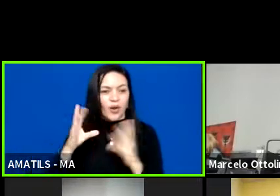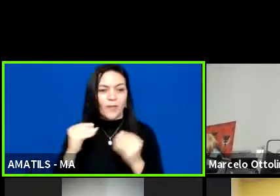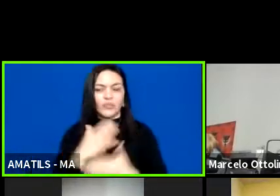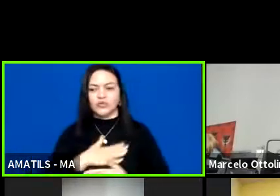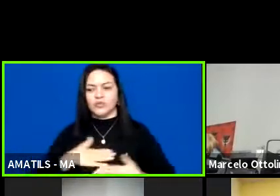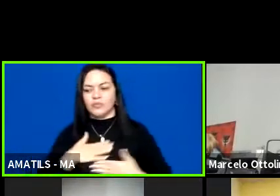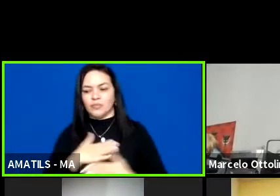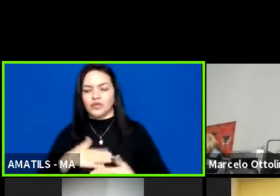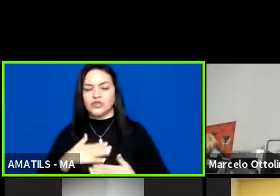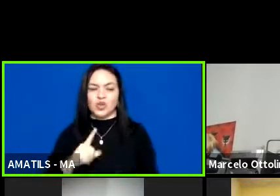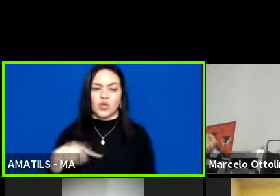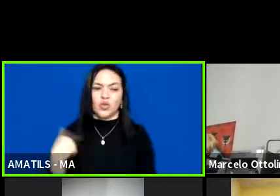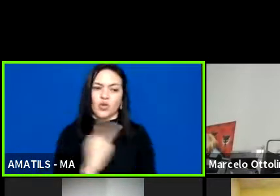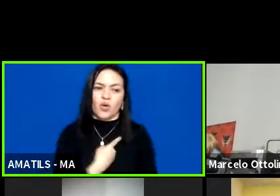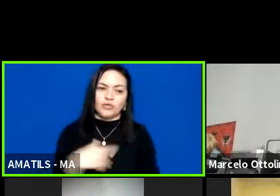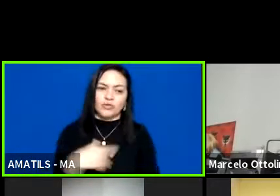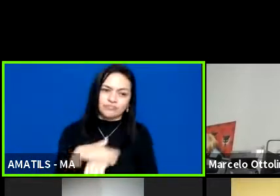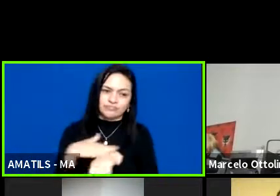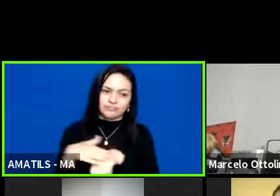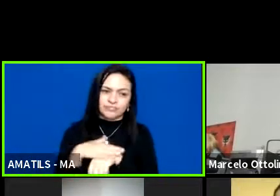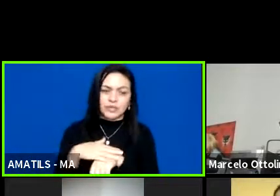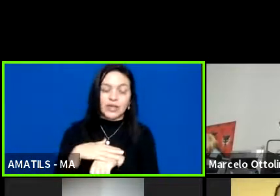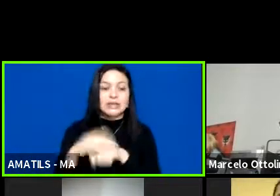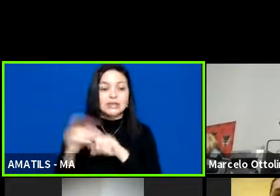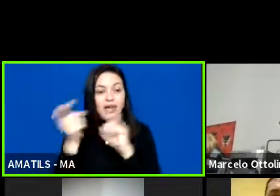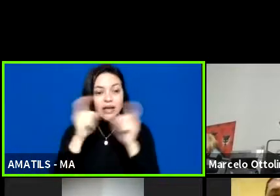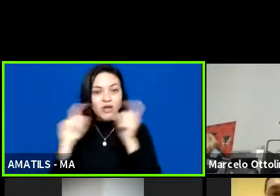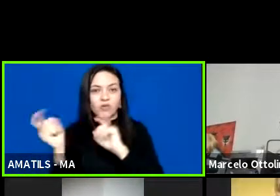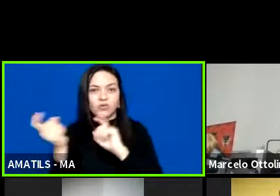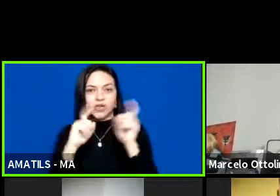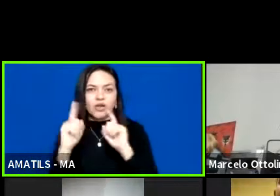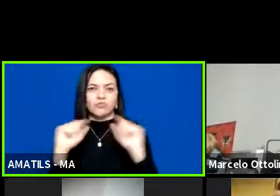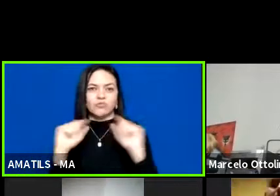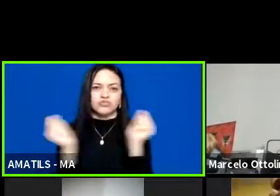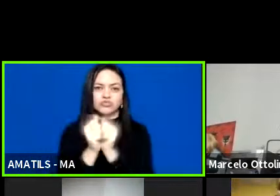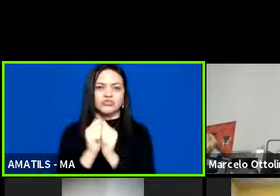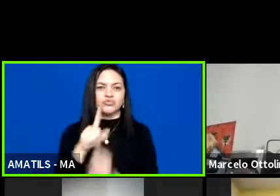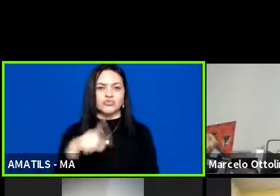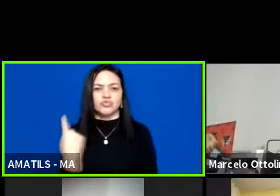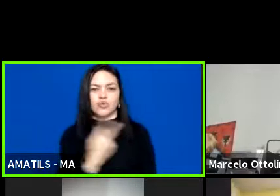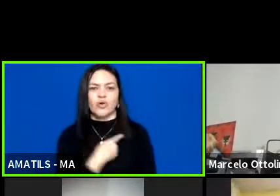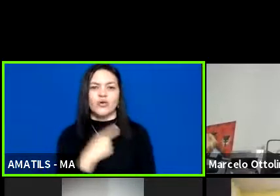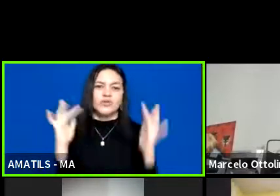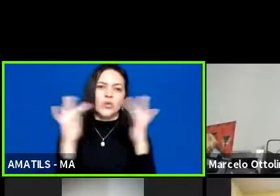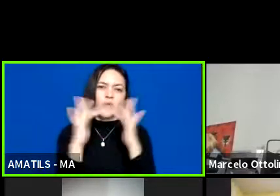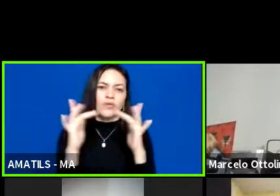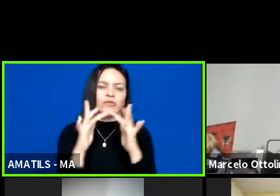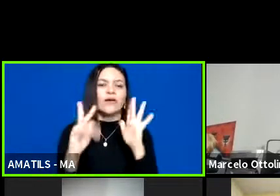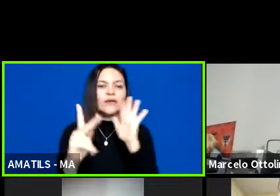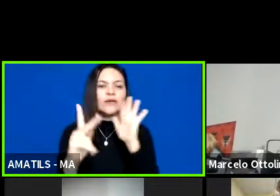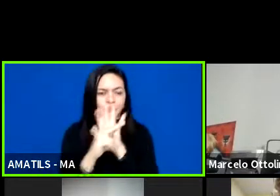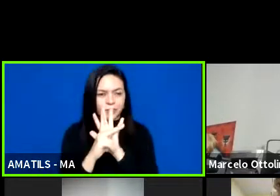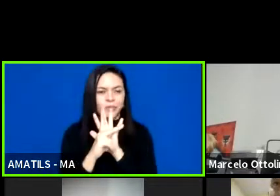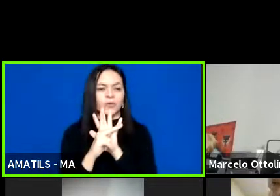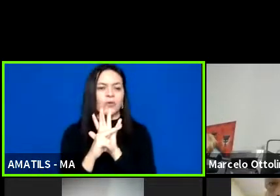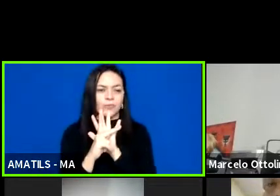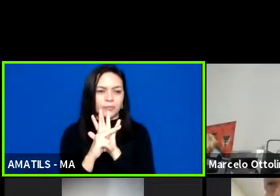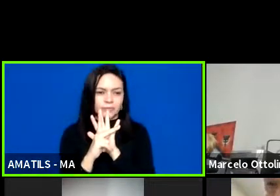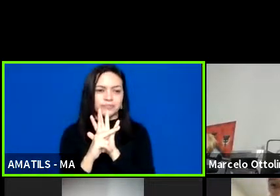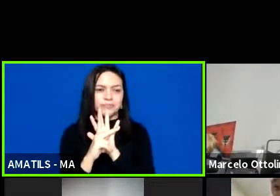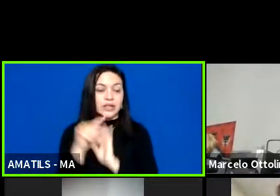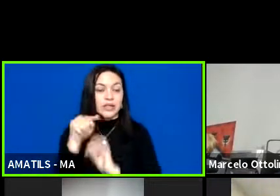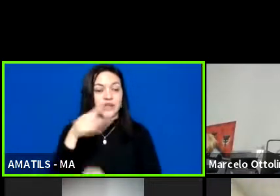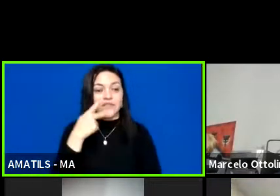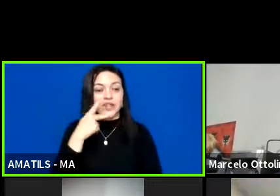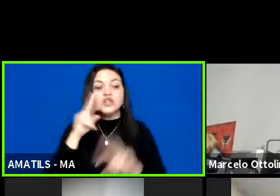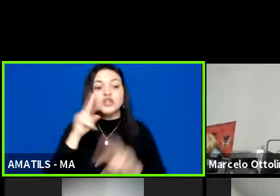Professor Marcelo, a gente esteve entrando em contato com ele, conversando com ele a respeito dessa questão, desses recursos,